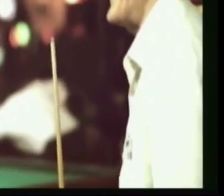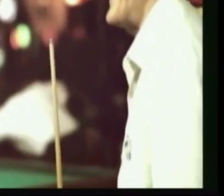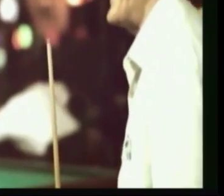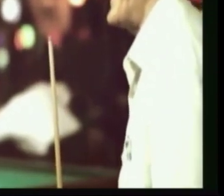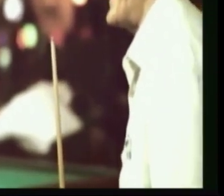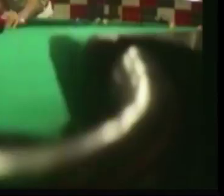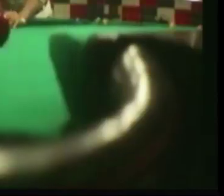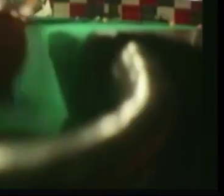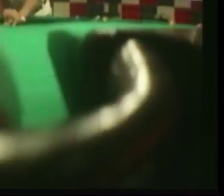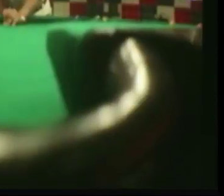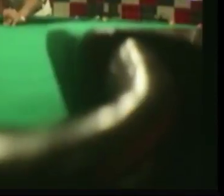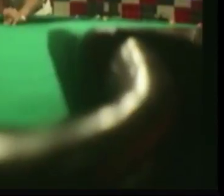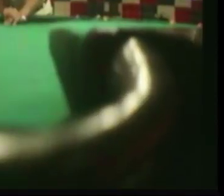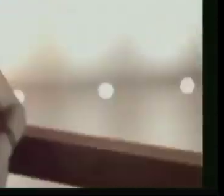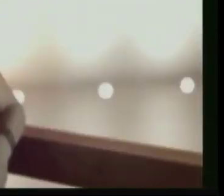menos.